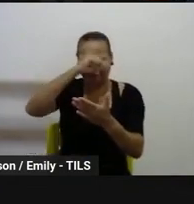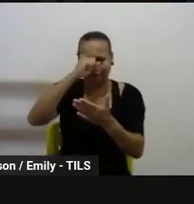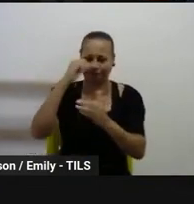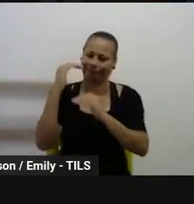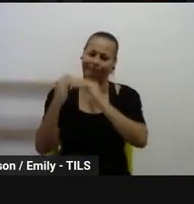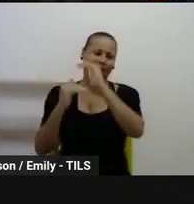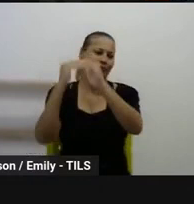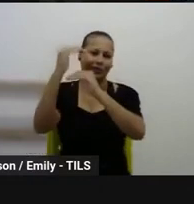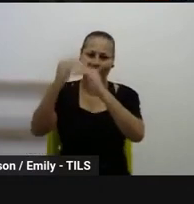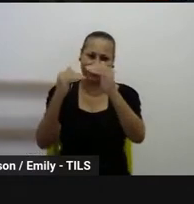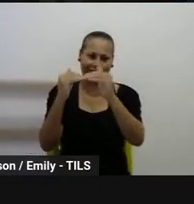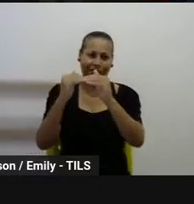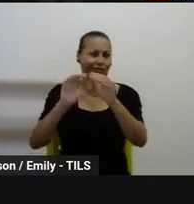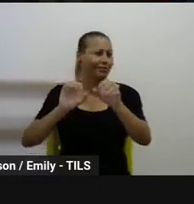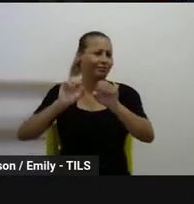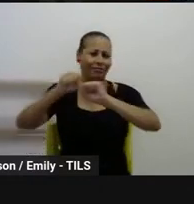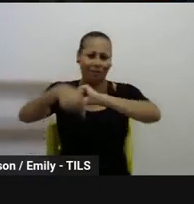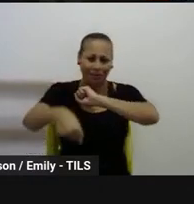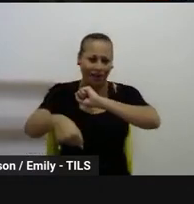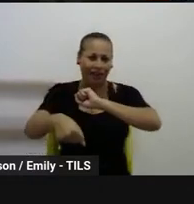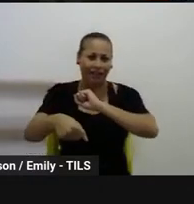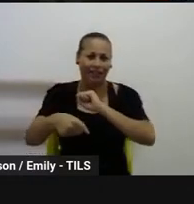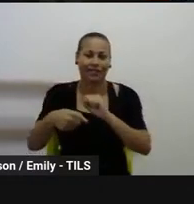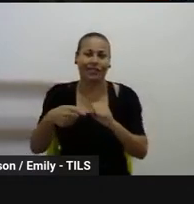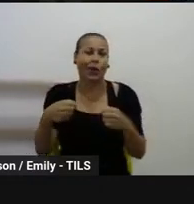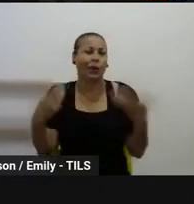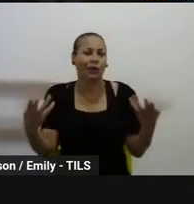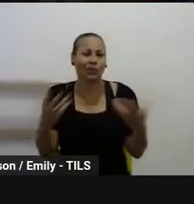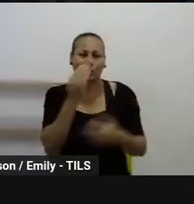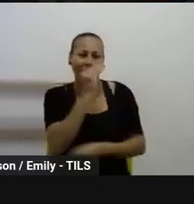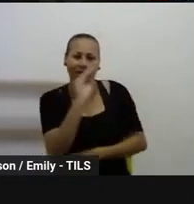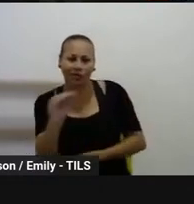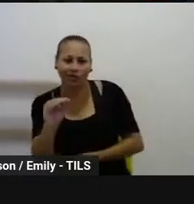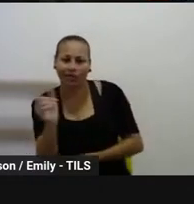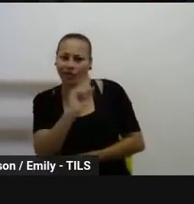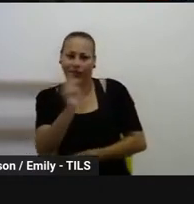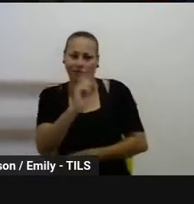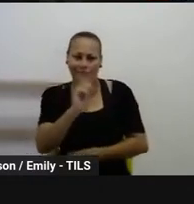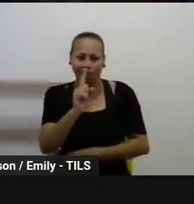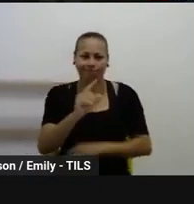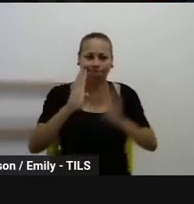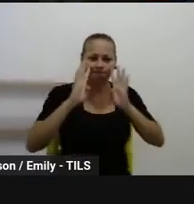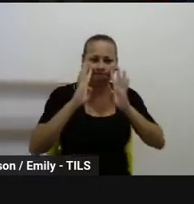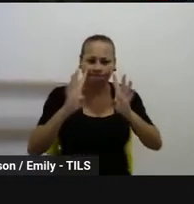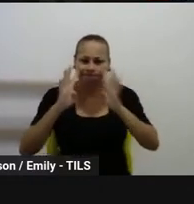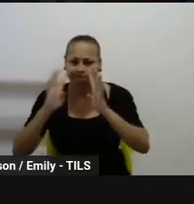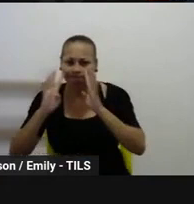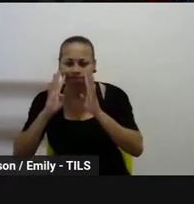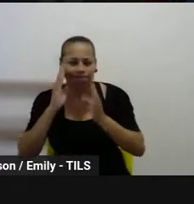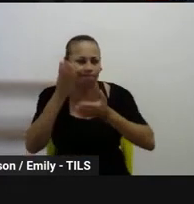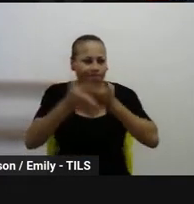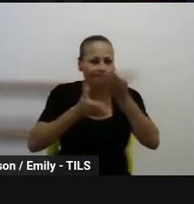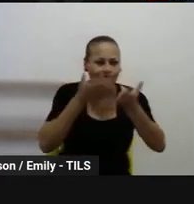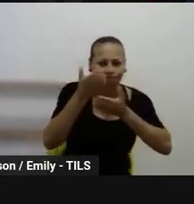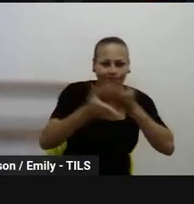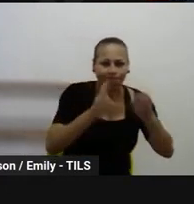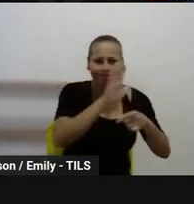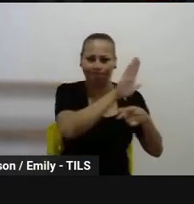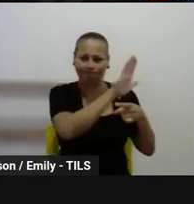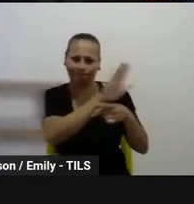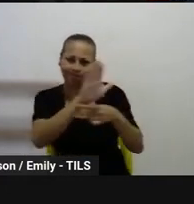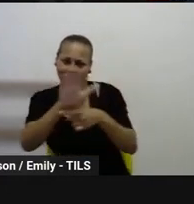há essa preocupação desde lá, né, no PME, e aí, a gente tem essa lei de 2016, mas era algo que era